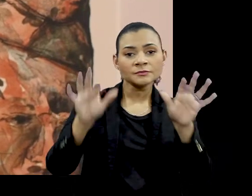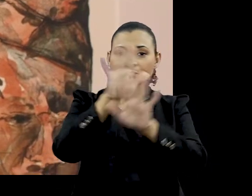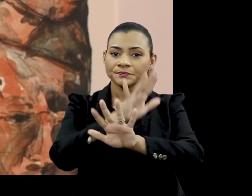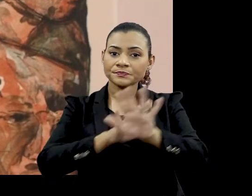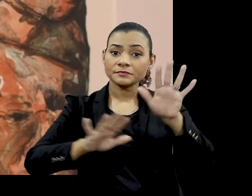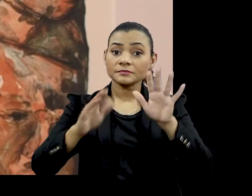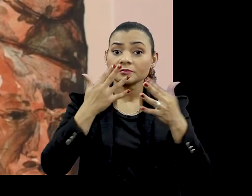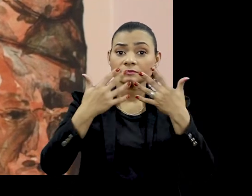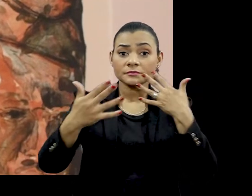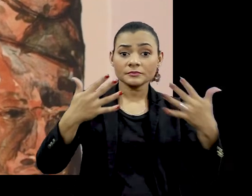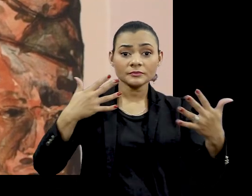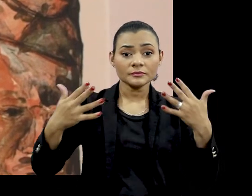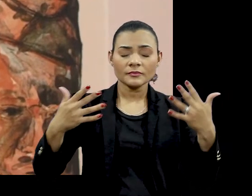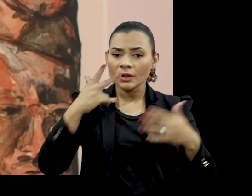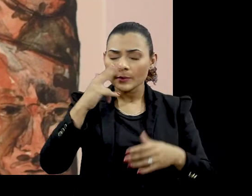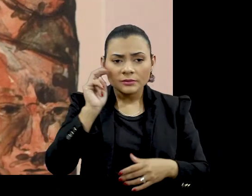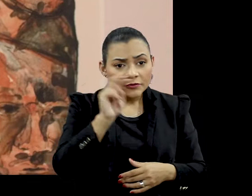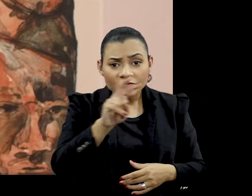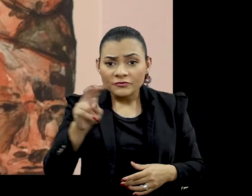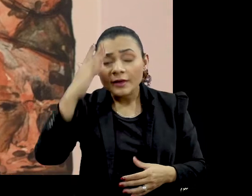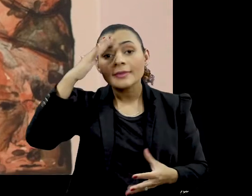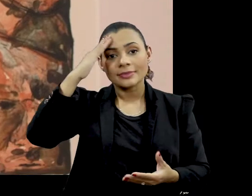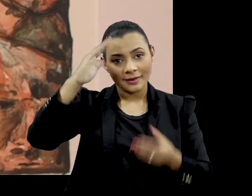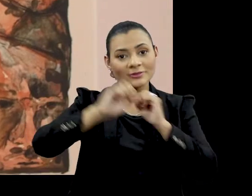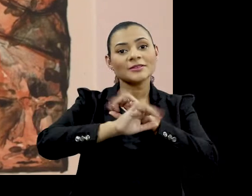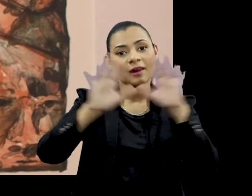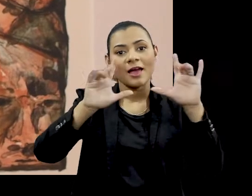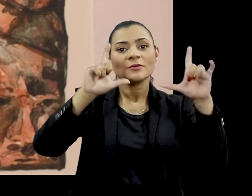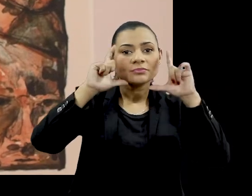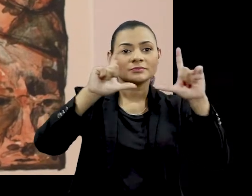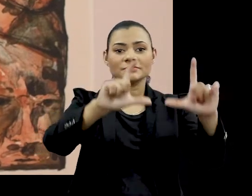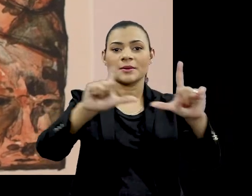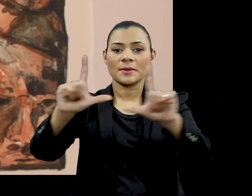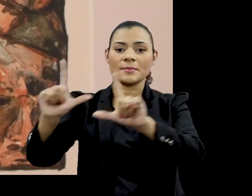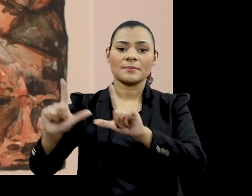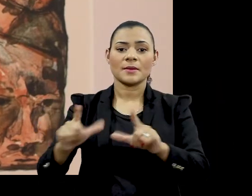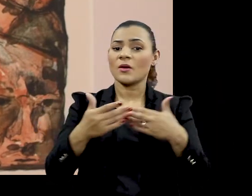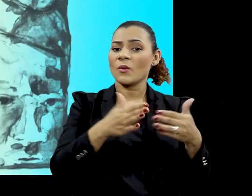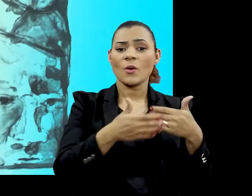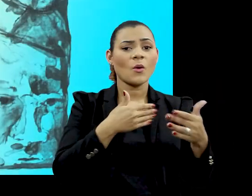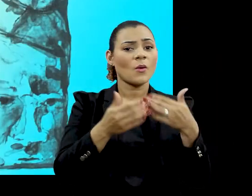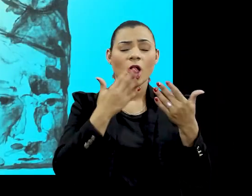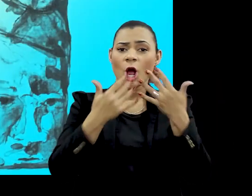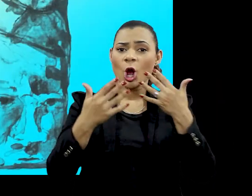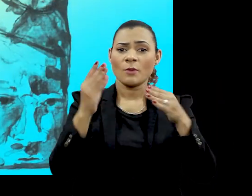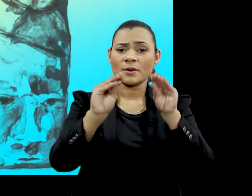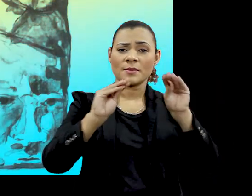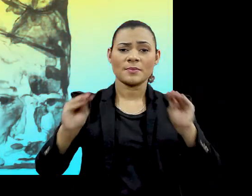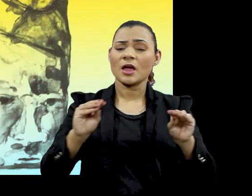Mas todas as cores do fundo Não mudam o nosso jeito de entender o rosto das pessoas Posso colocar qualquer cor aqui